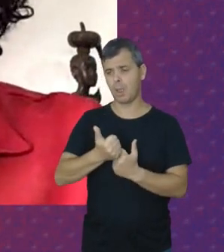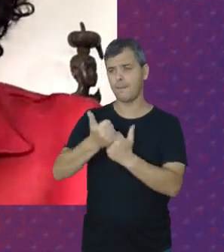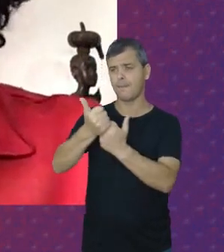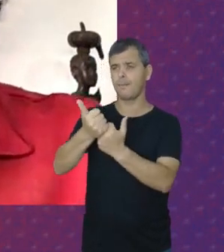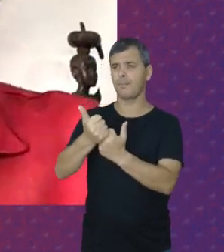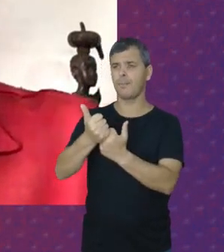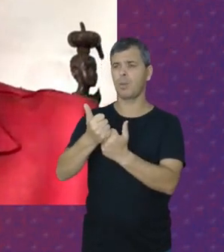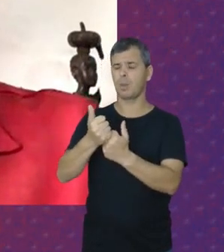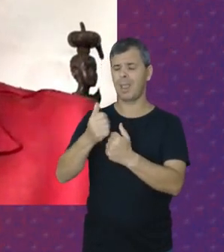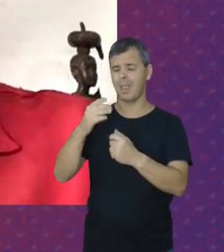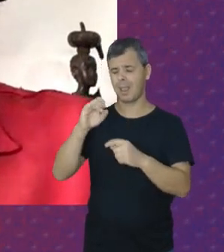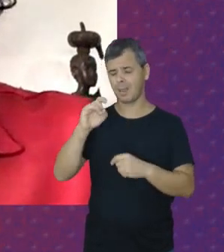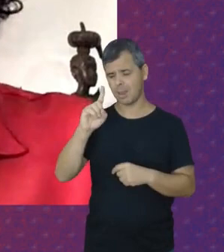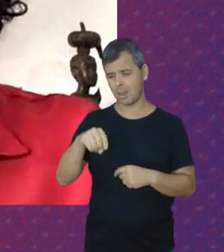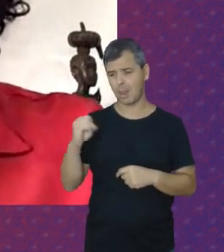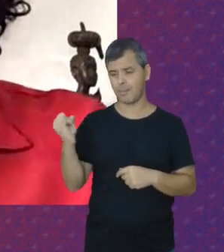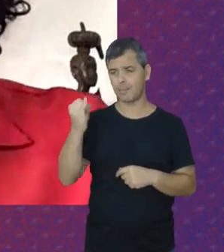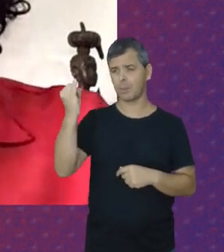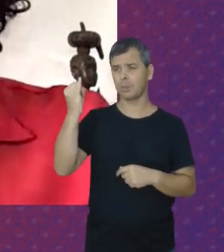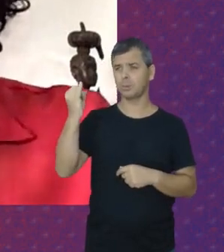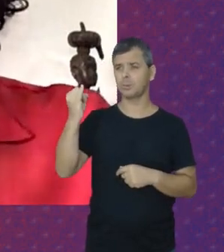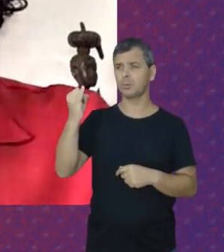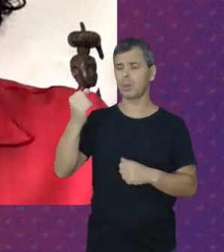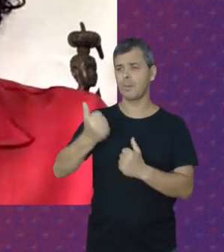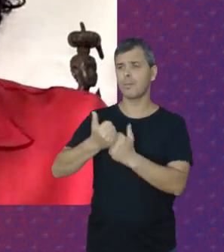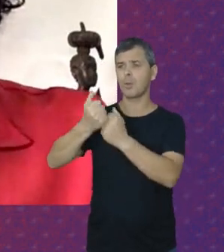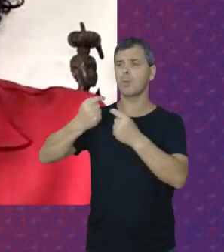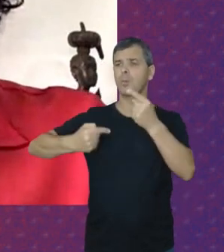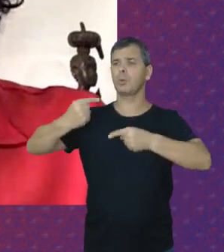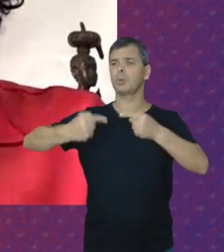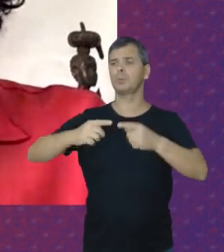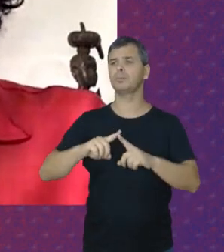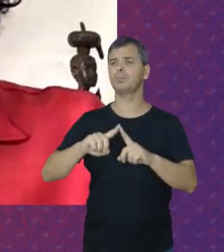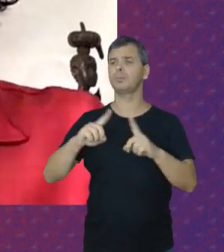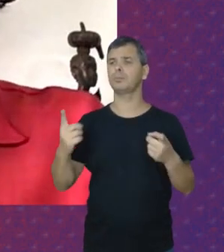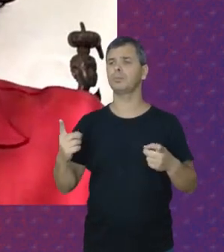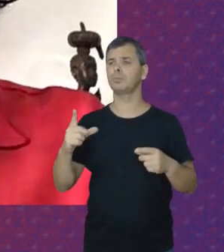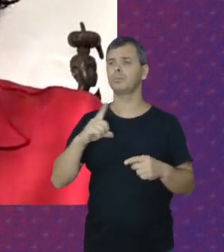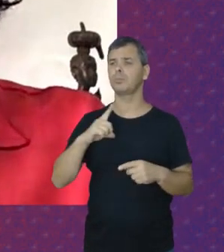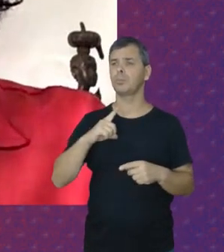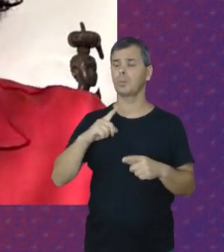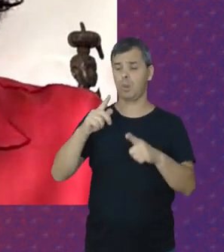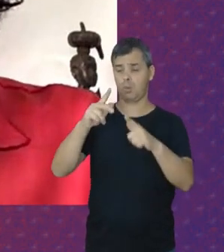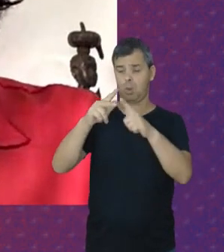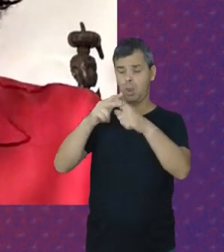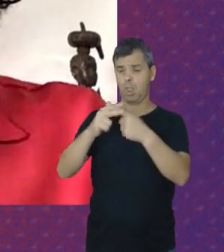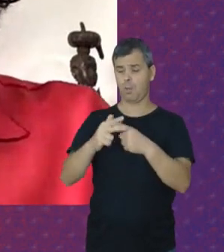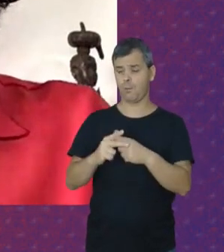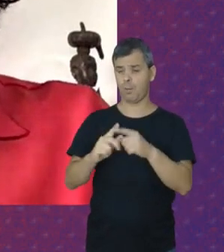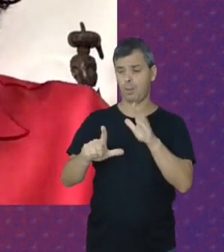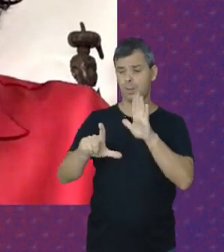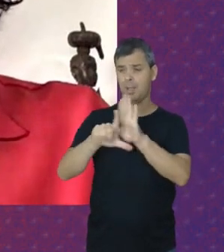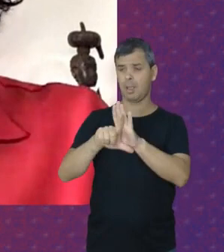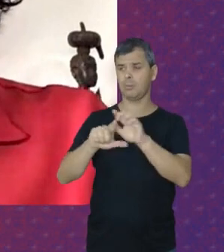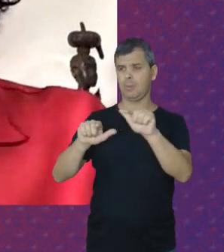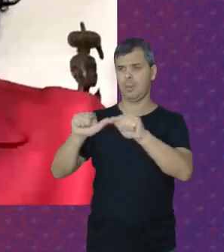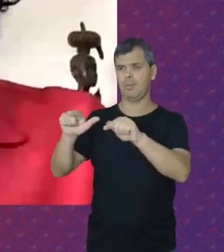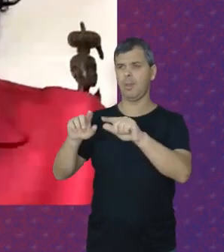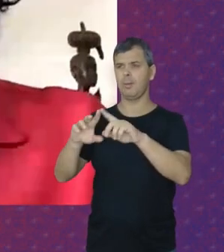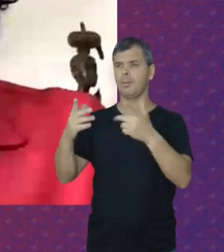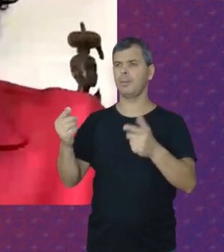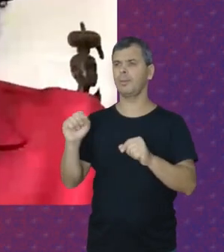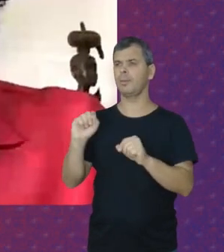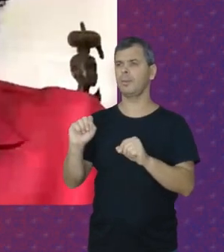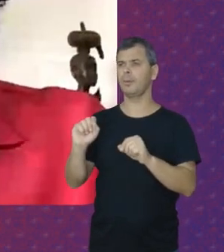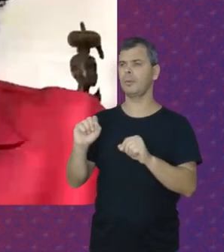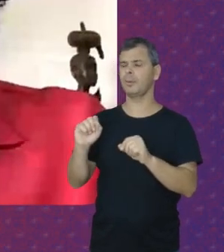Que é fundamental O apoio político Mas que Veio a reforma Trabalhista E tornou